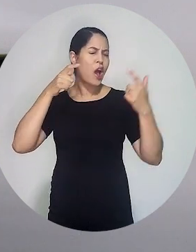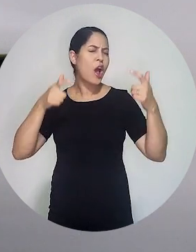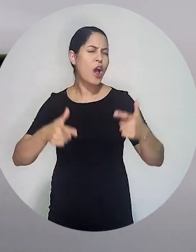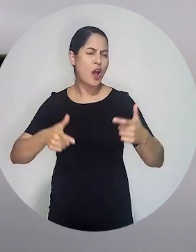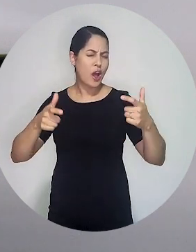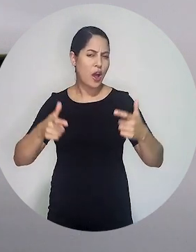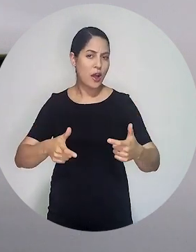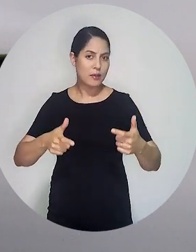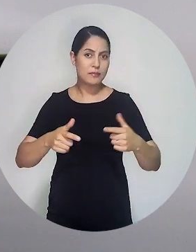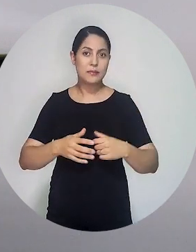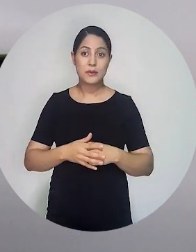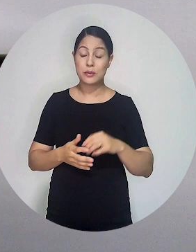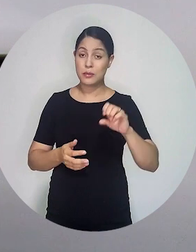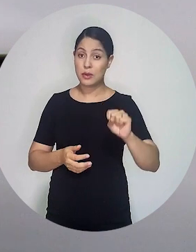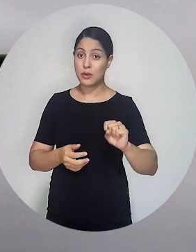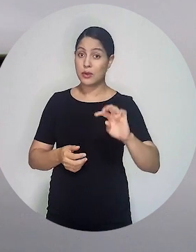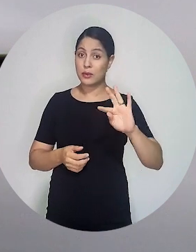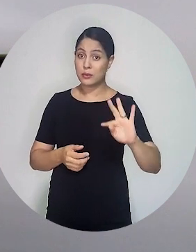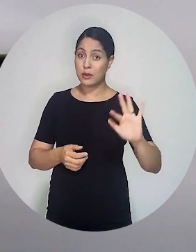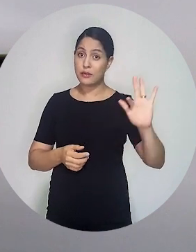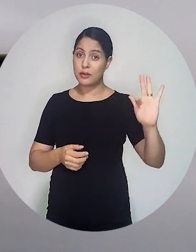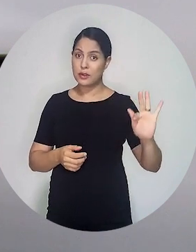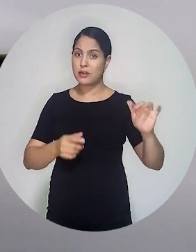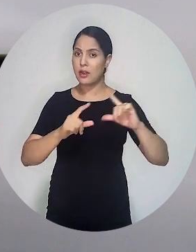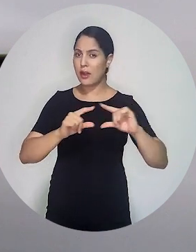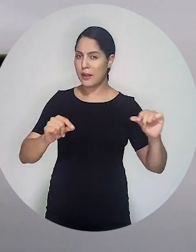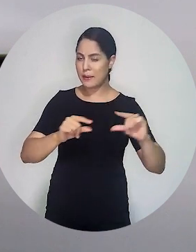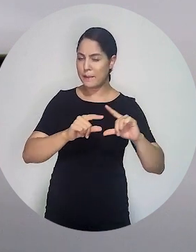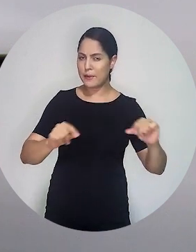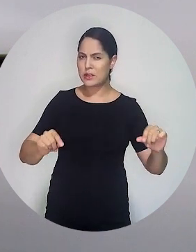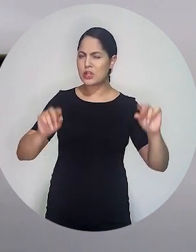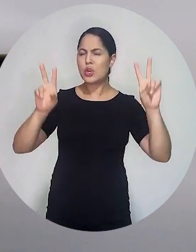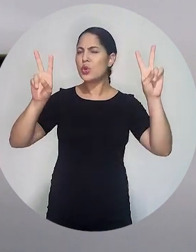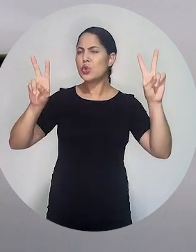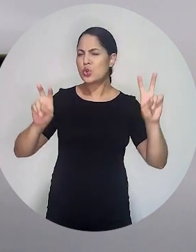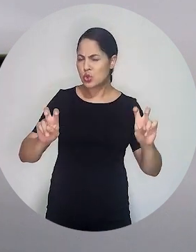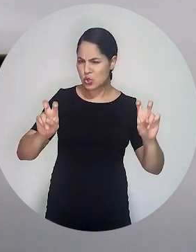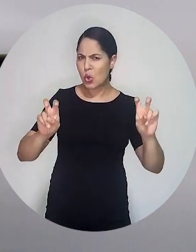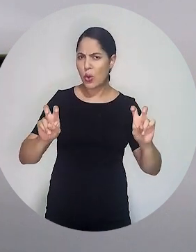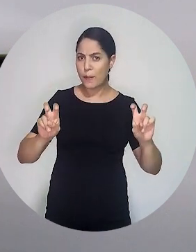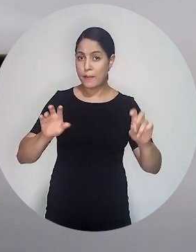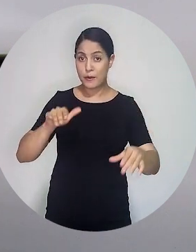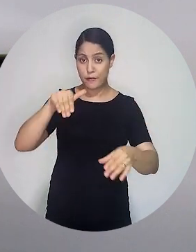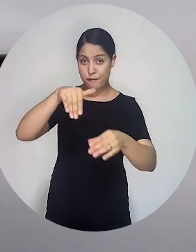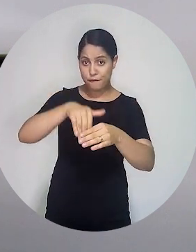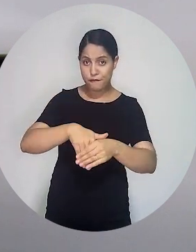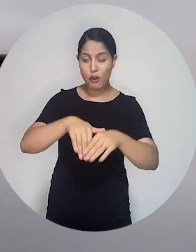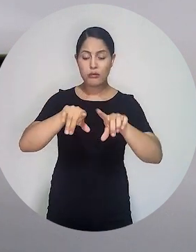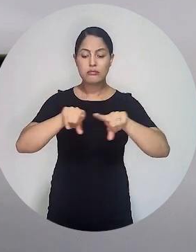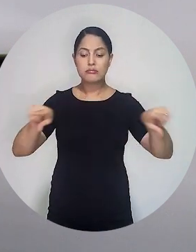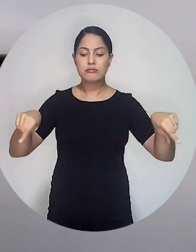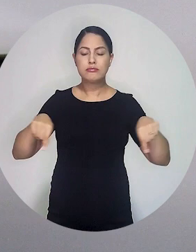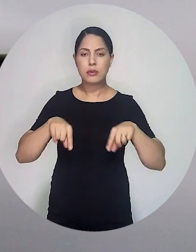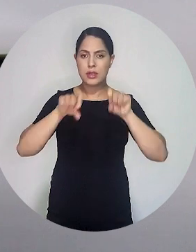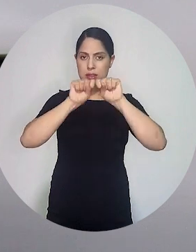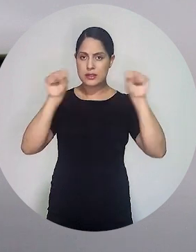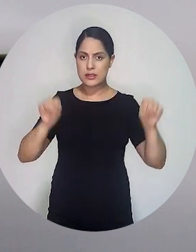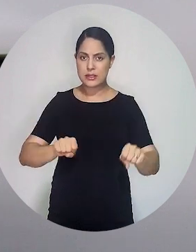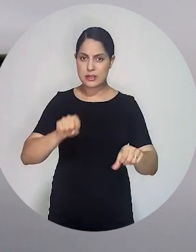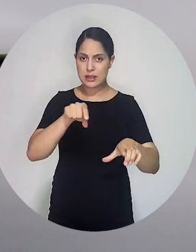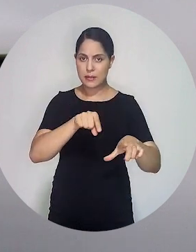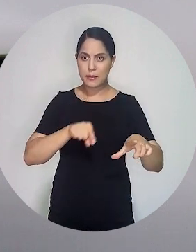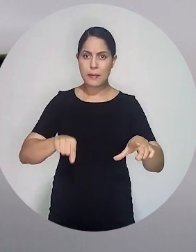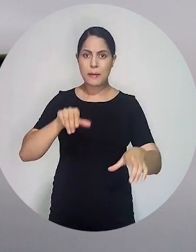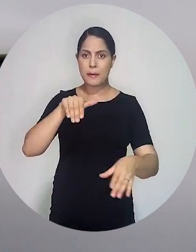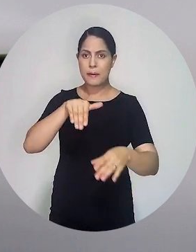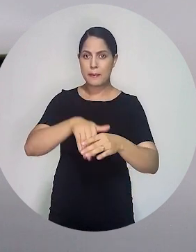esteve na sede do Tribunal Superior Eleitoral em Brasília em visita à sala de totalização dos votos depositados nas urnas